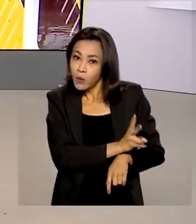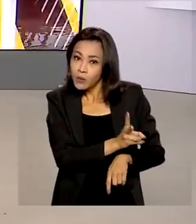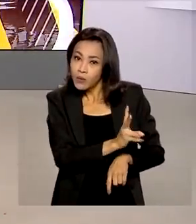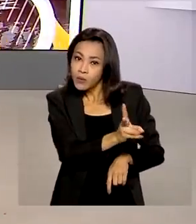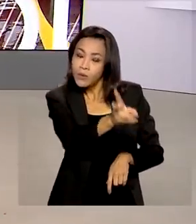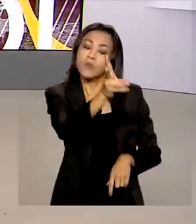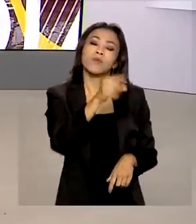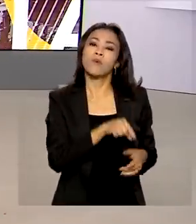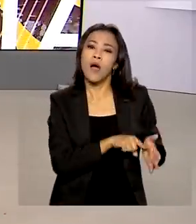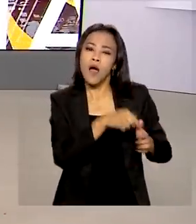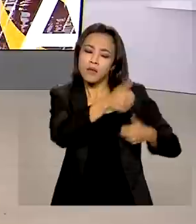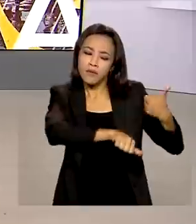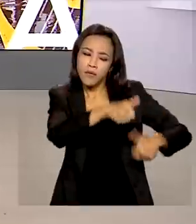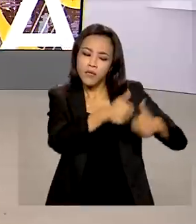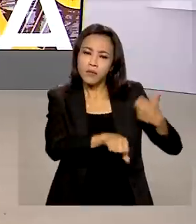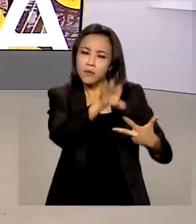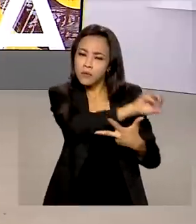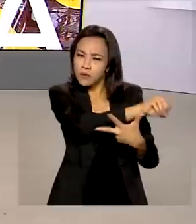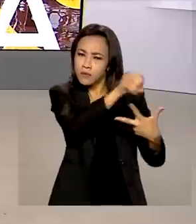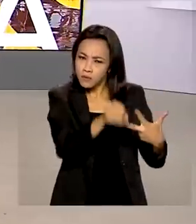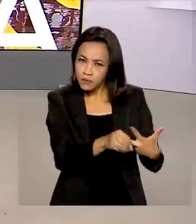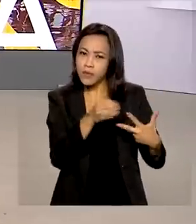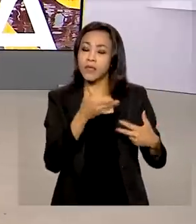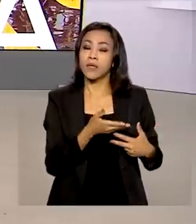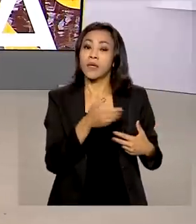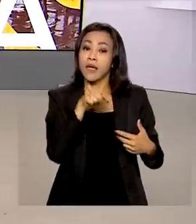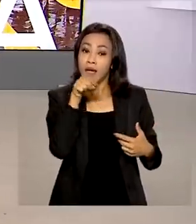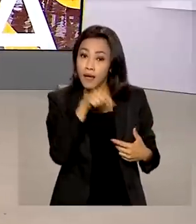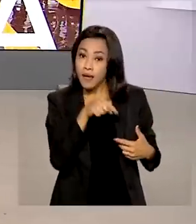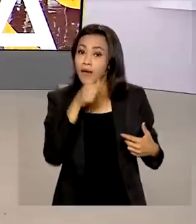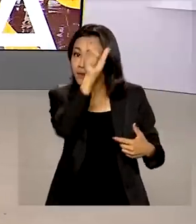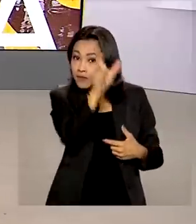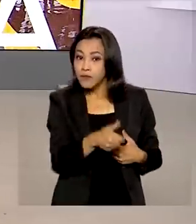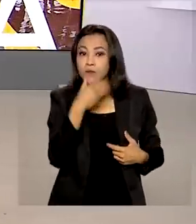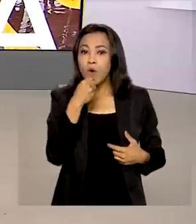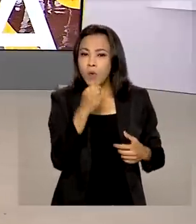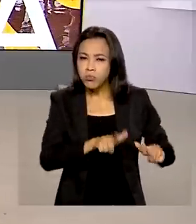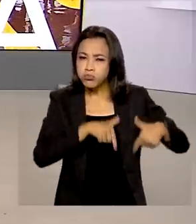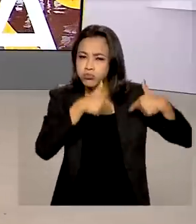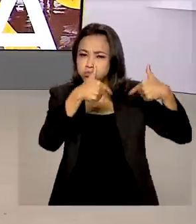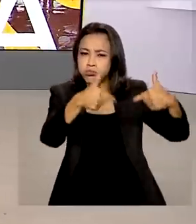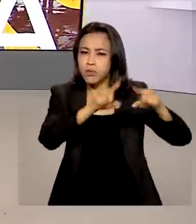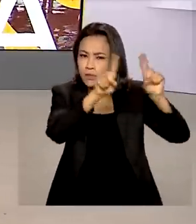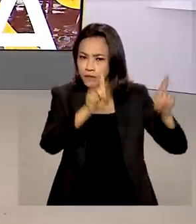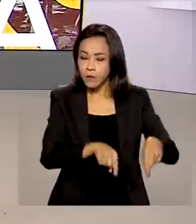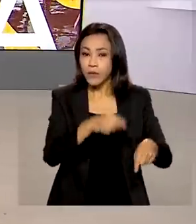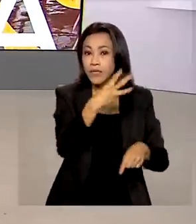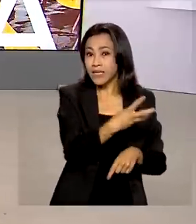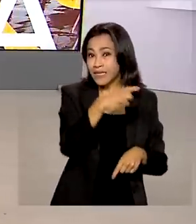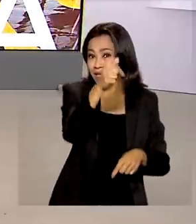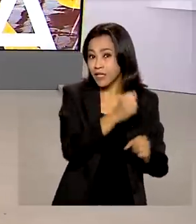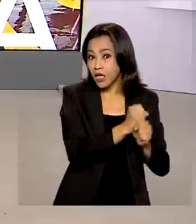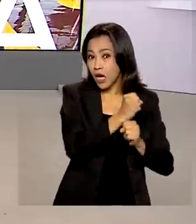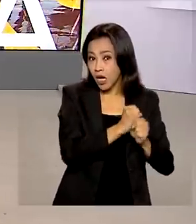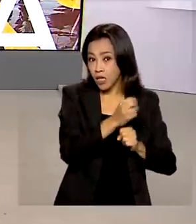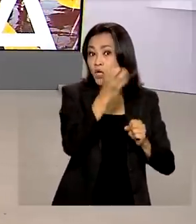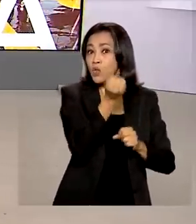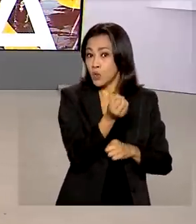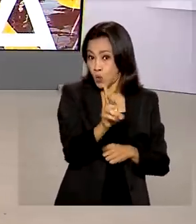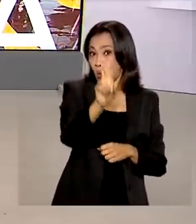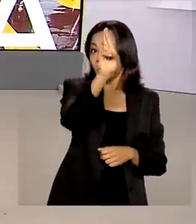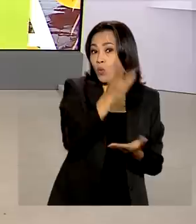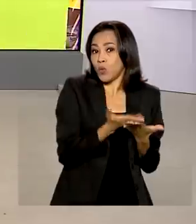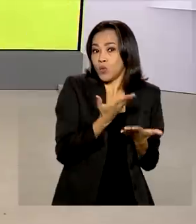exames e das avaliações. Carlos Moreno é servidor de carreira há 37 anos, doutorando em educação e desde